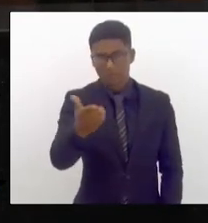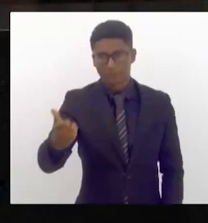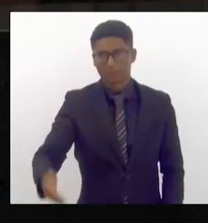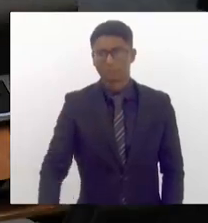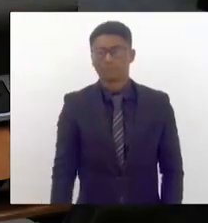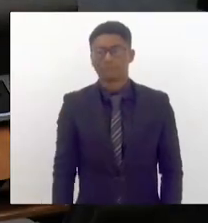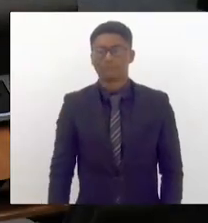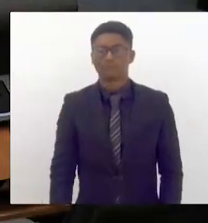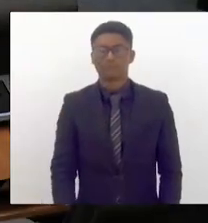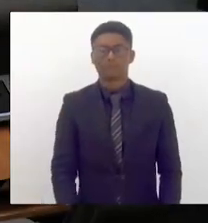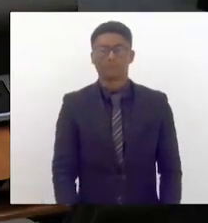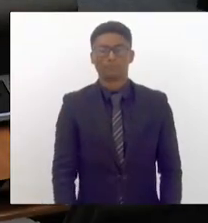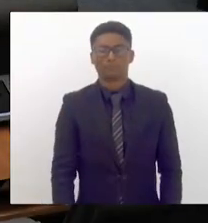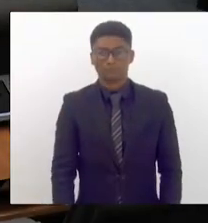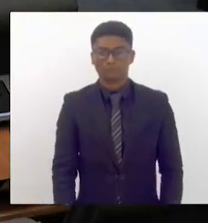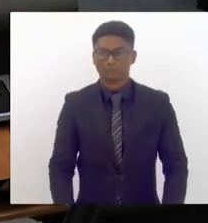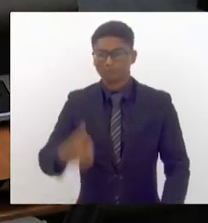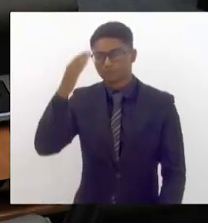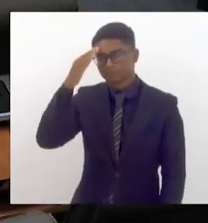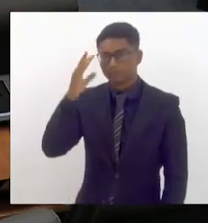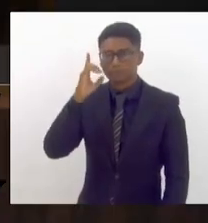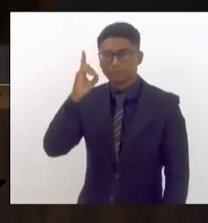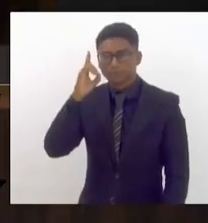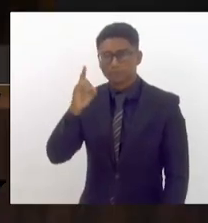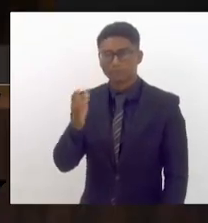Obrigado deputada Carla Machado de Janeiro Janeiro